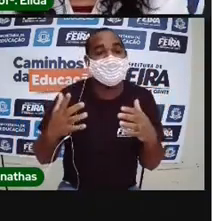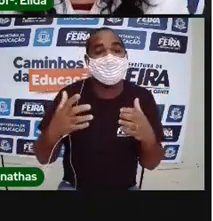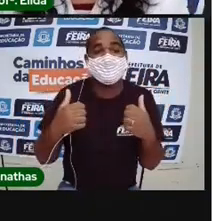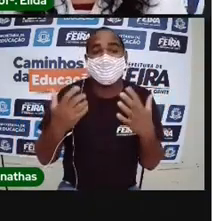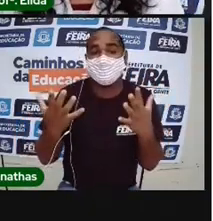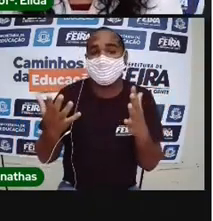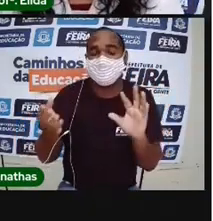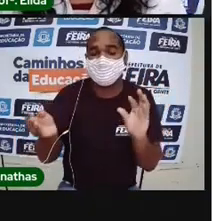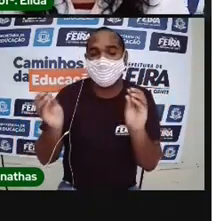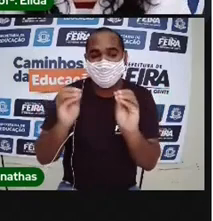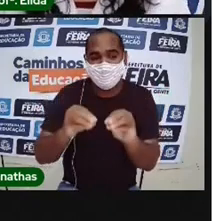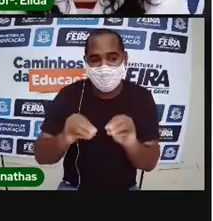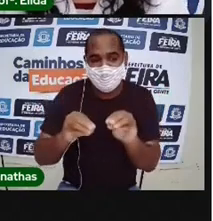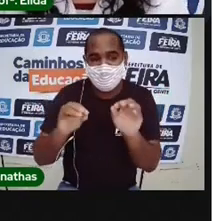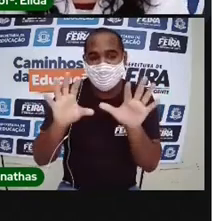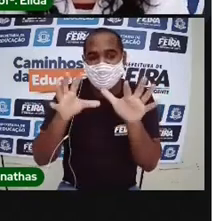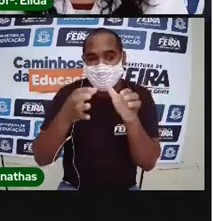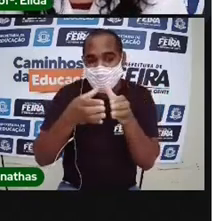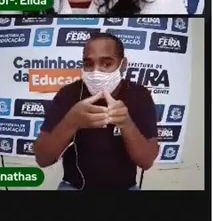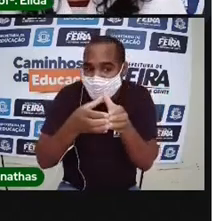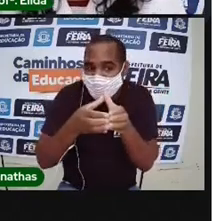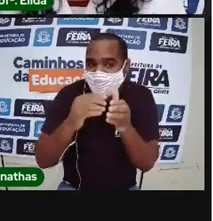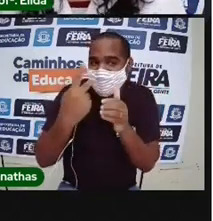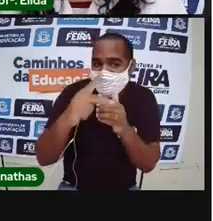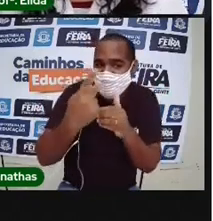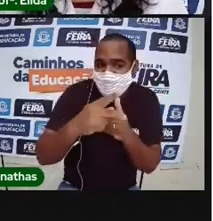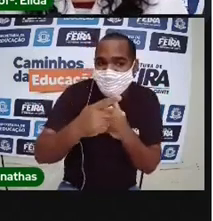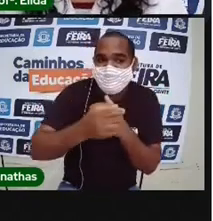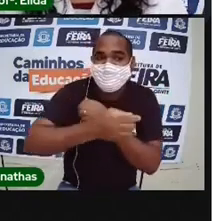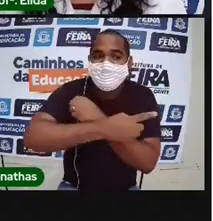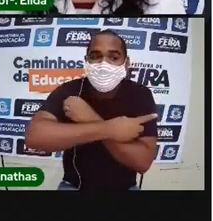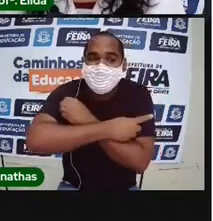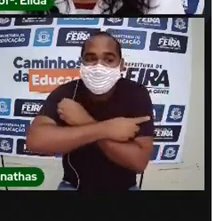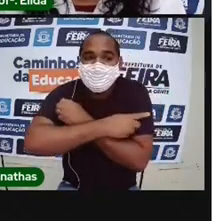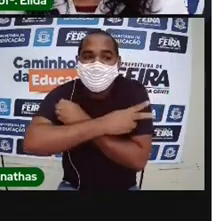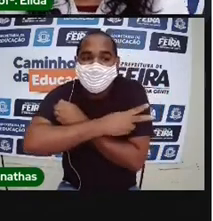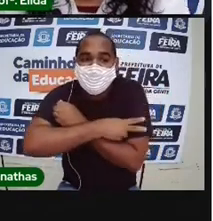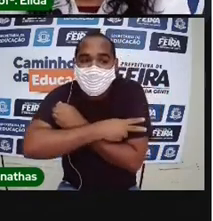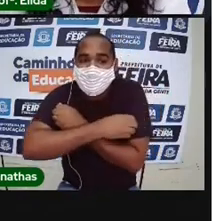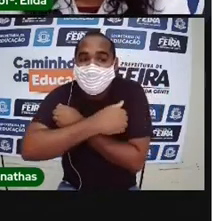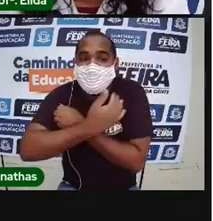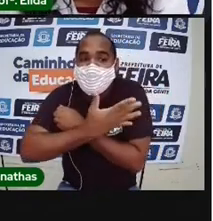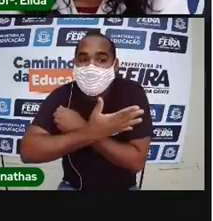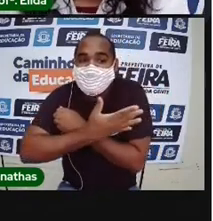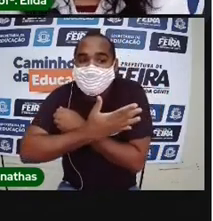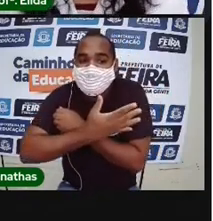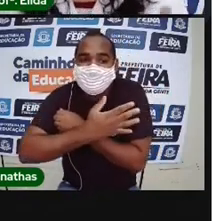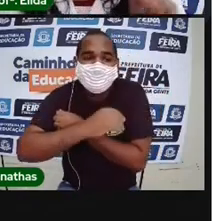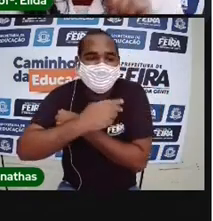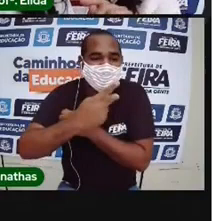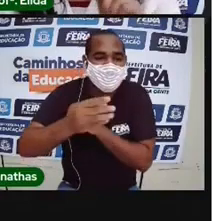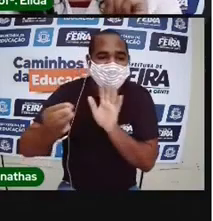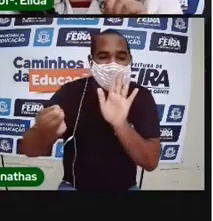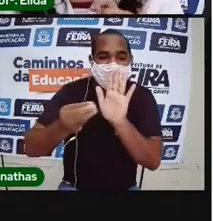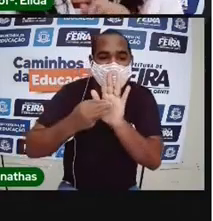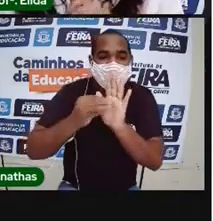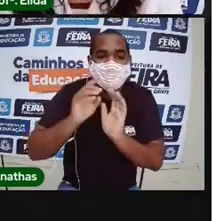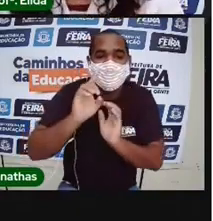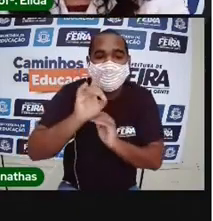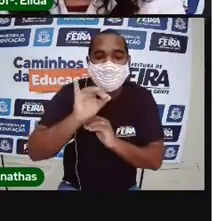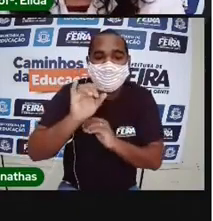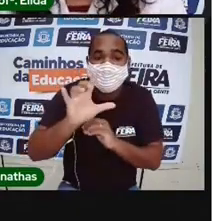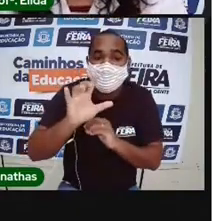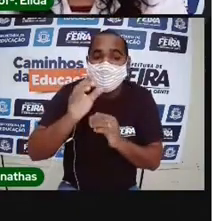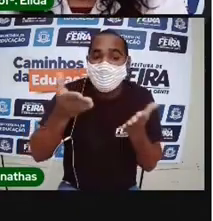Coloque a turma da sua série e a data de hoje. Lembra qual é a data de hoje? Isso mesmo,